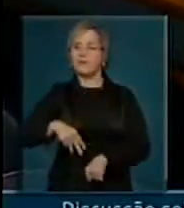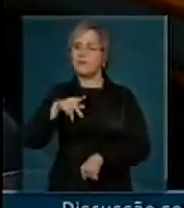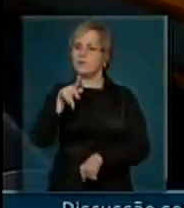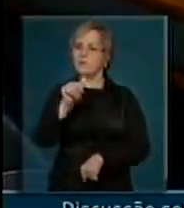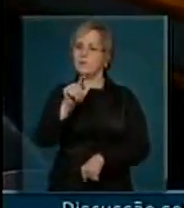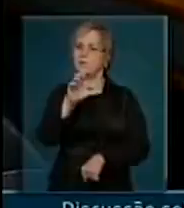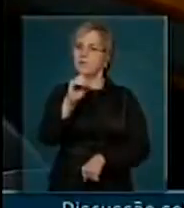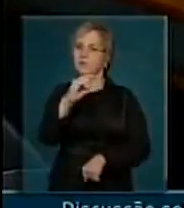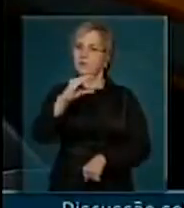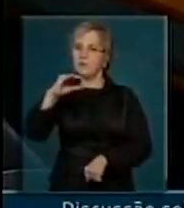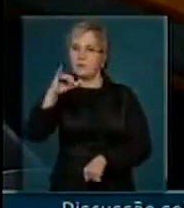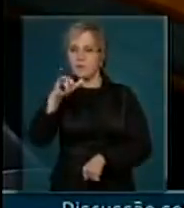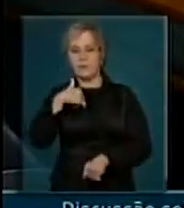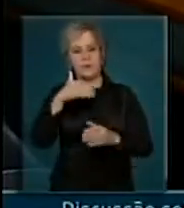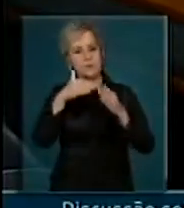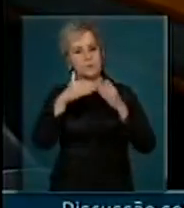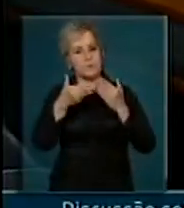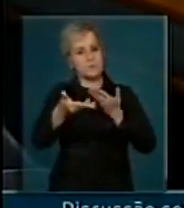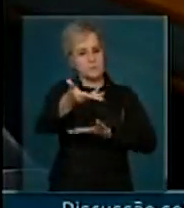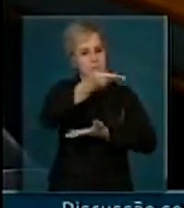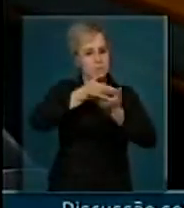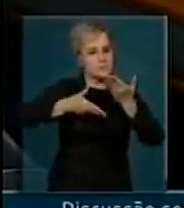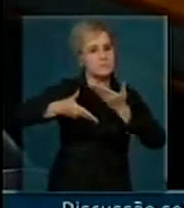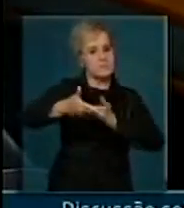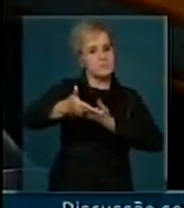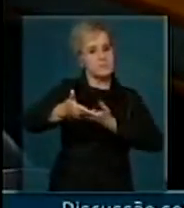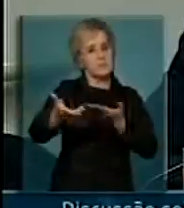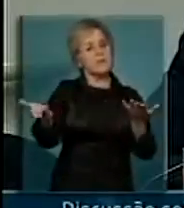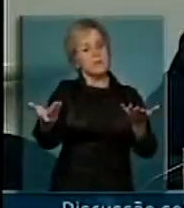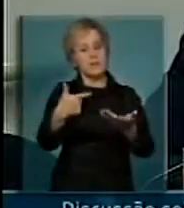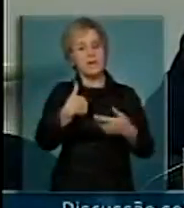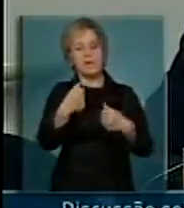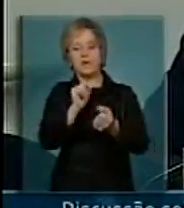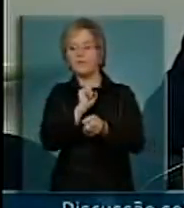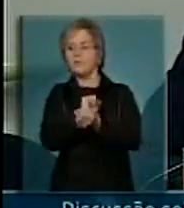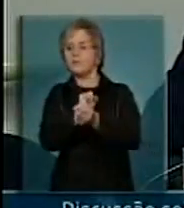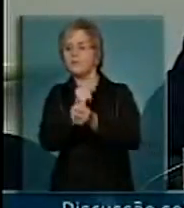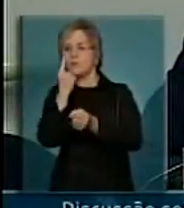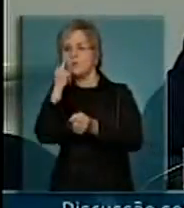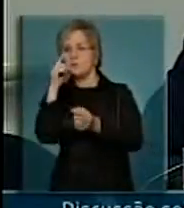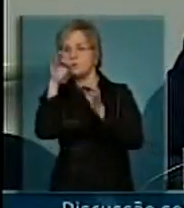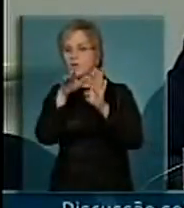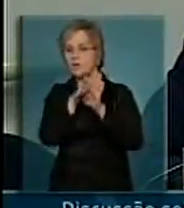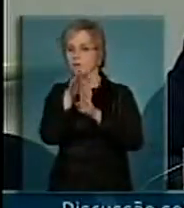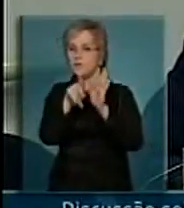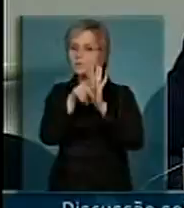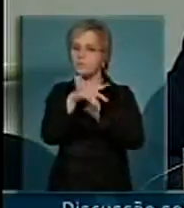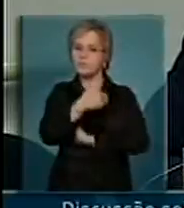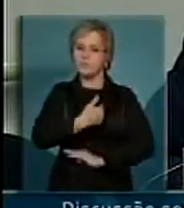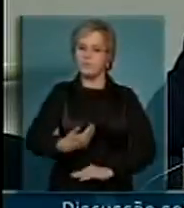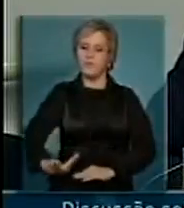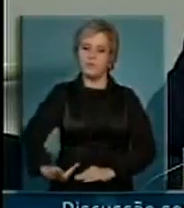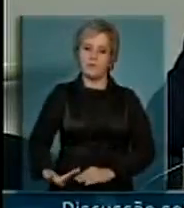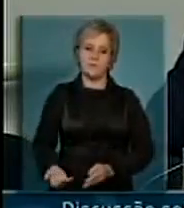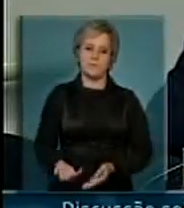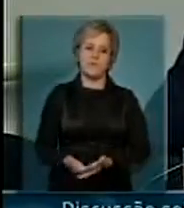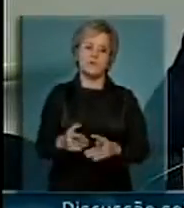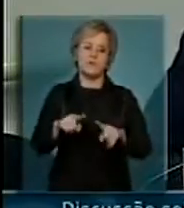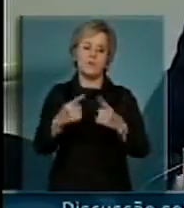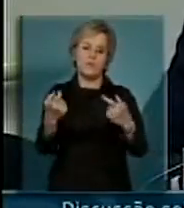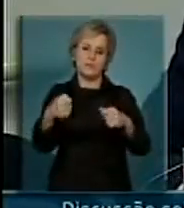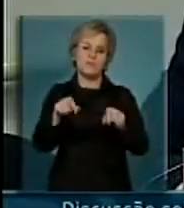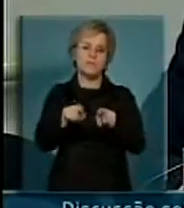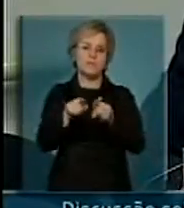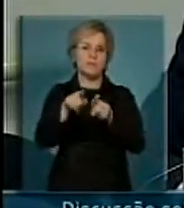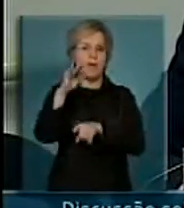pedi que ele mediasse isso, e evidentemente eu tenho que seguir a orientação do governo, mas tem